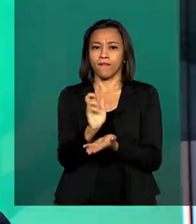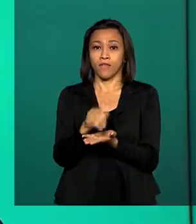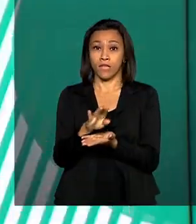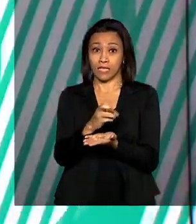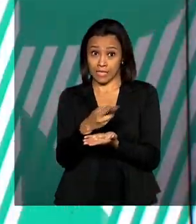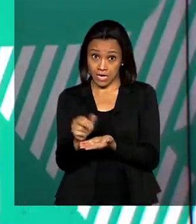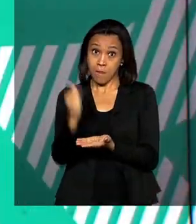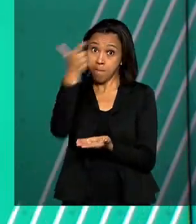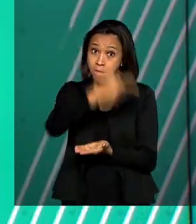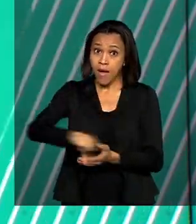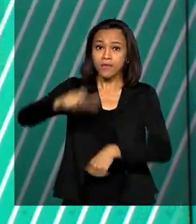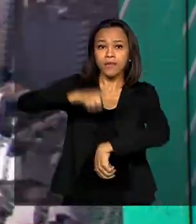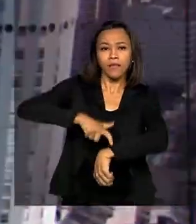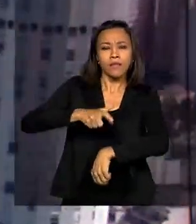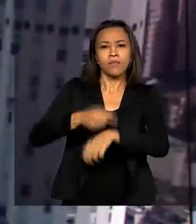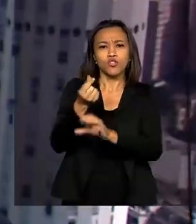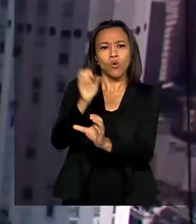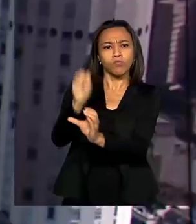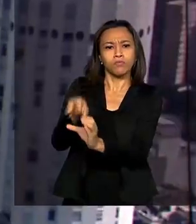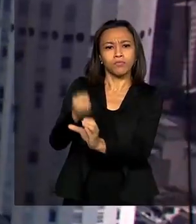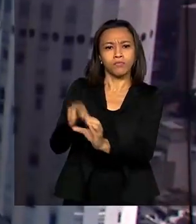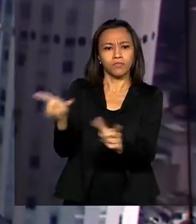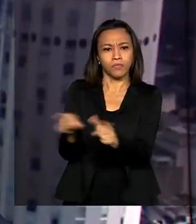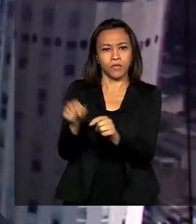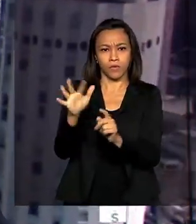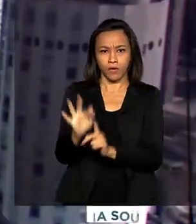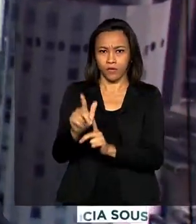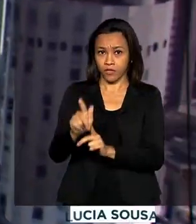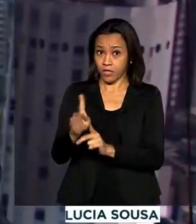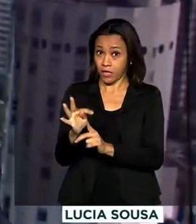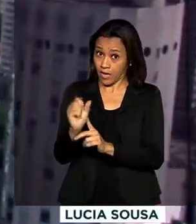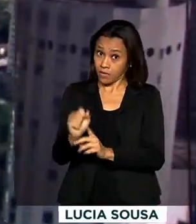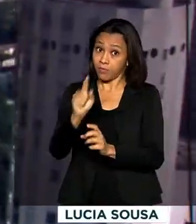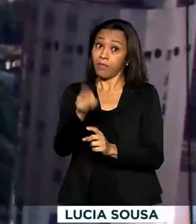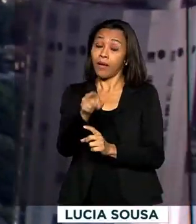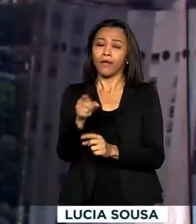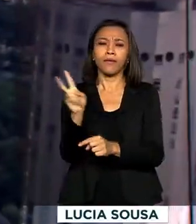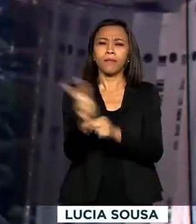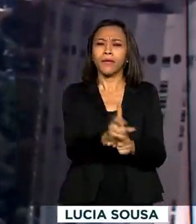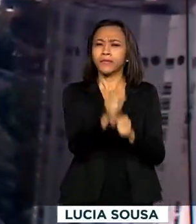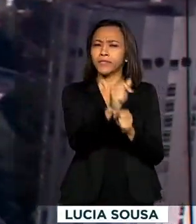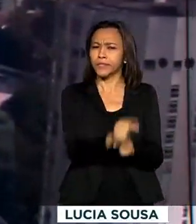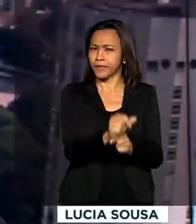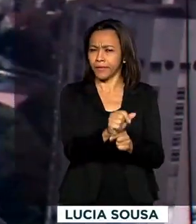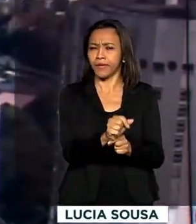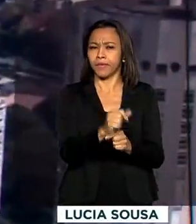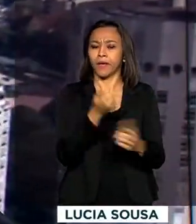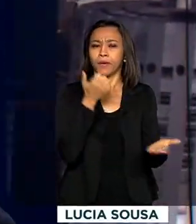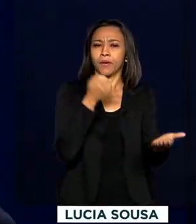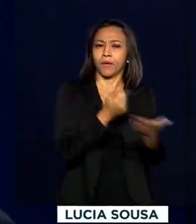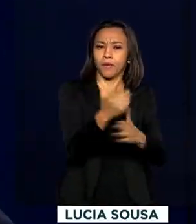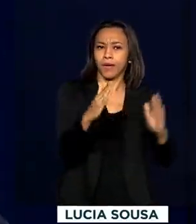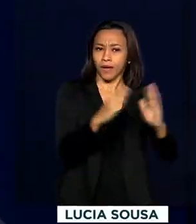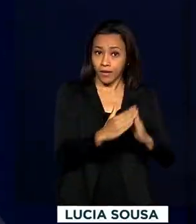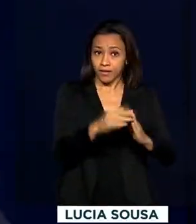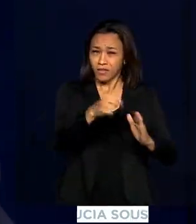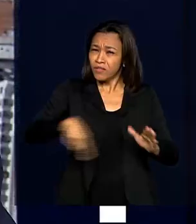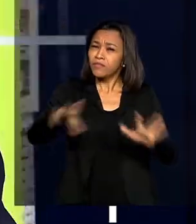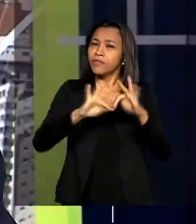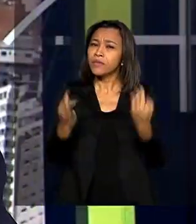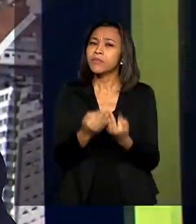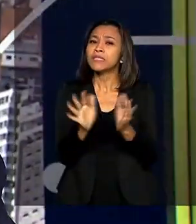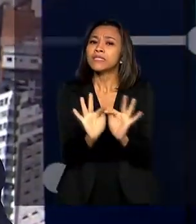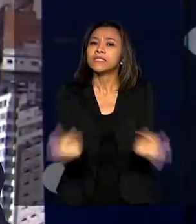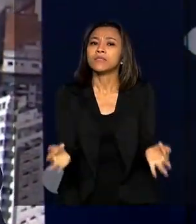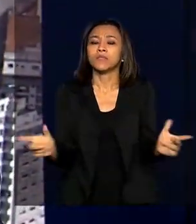do FGTS concedidos em financiamentos imobiliários para famílias de baixa renda. O Conselho Curador do Fundo de Garantia do Tempo de